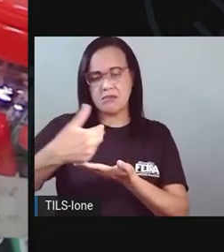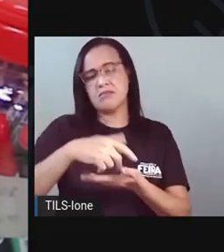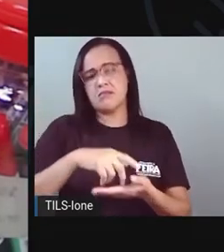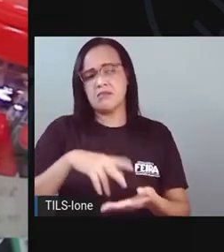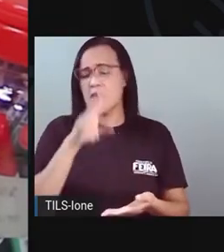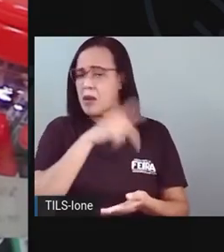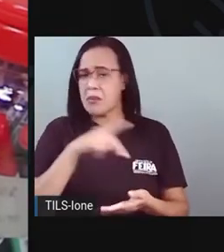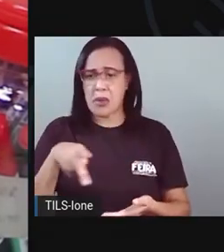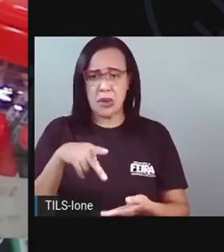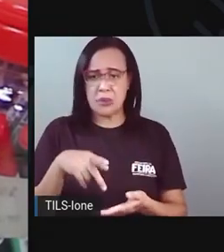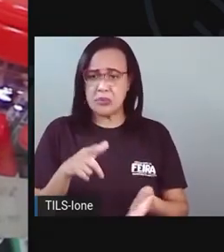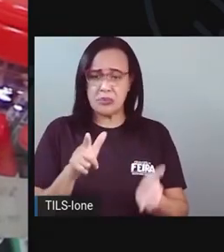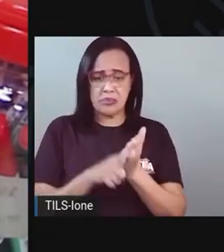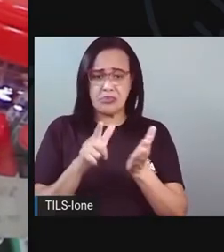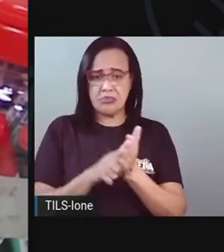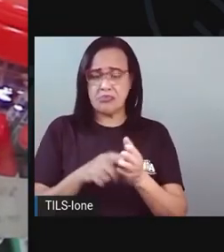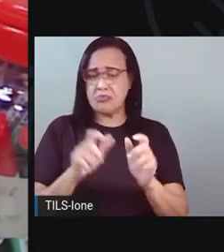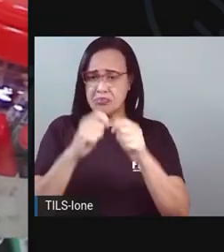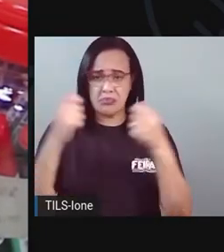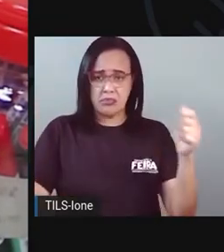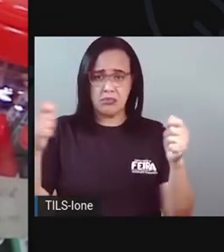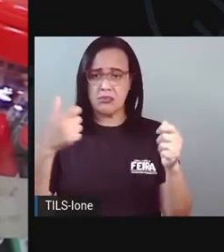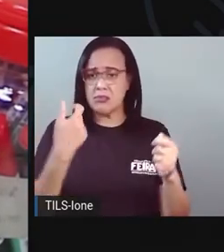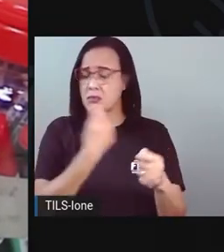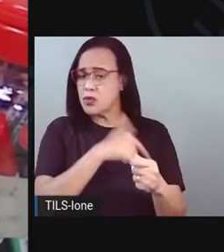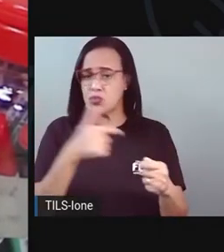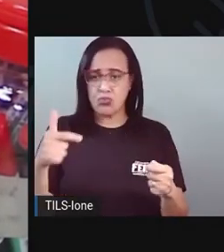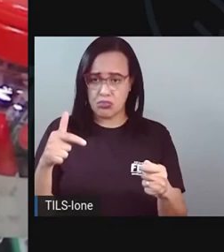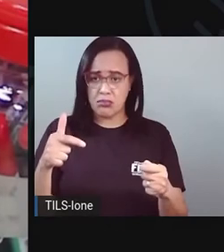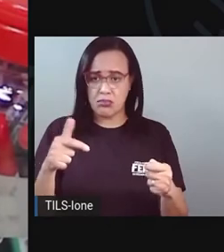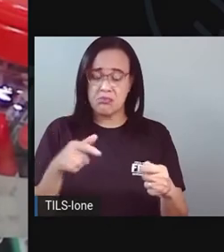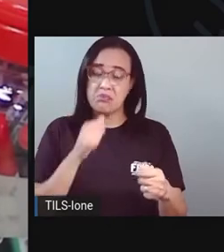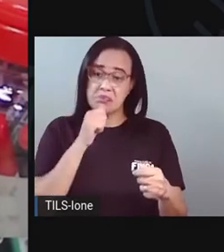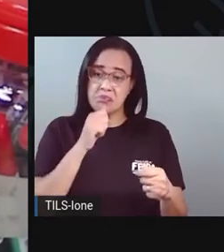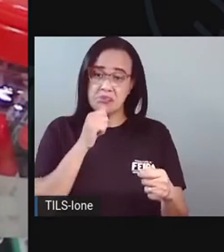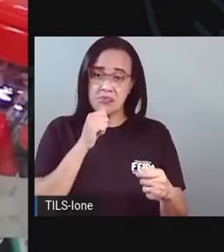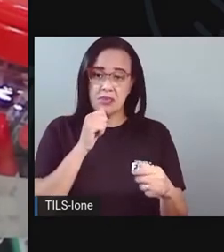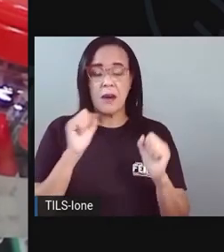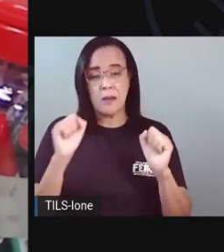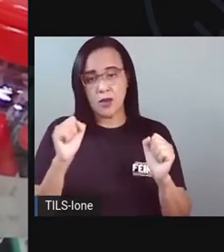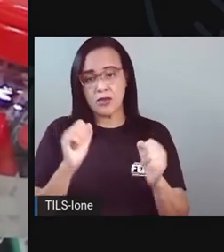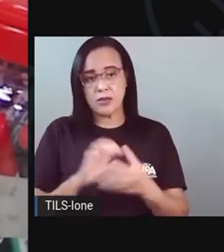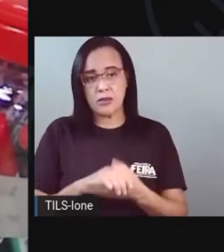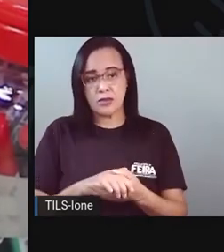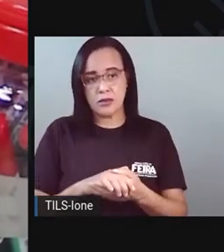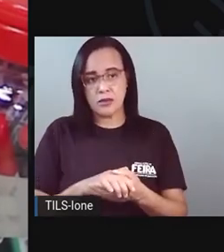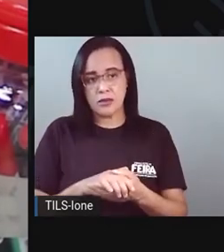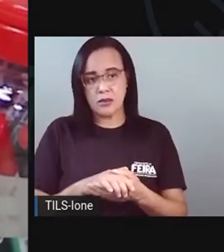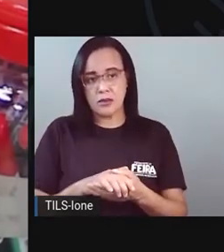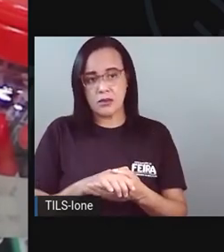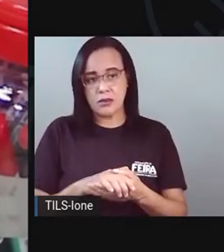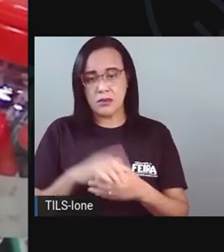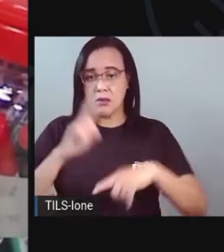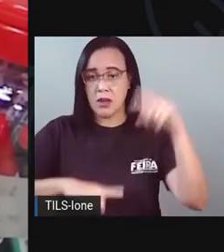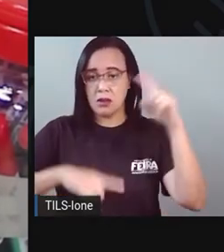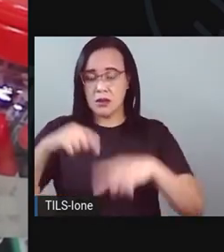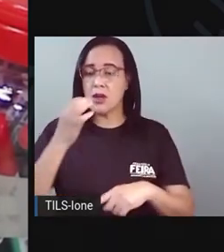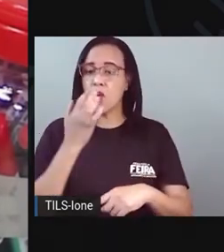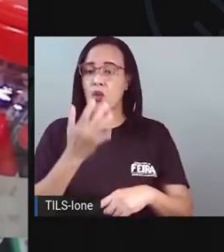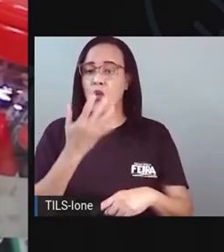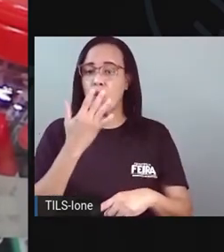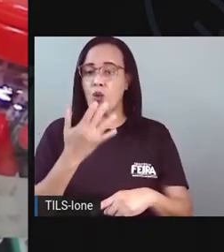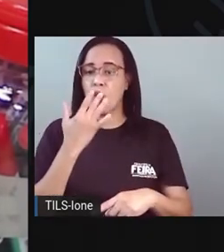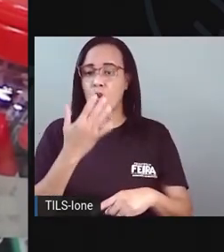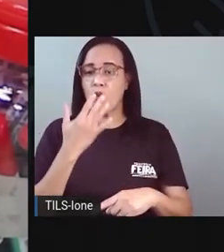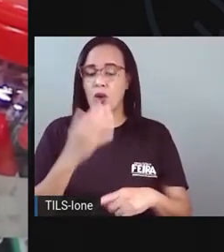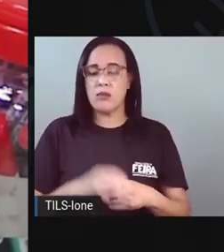né? Fora a cartolina. Ah, sim. A vai precisar de material para colorir. Isso é óbvio. A gente sempre usa aqui material para colorir. Pro não